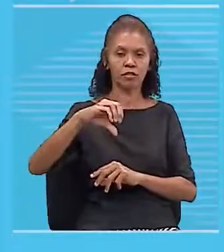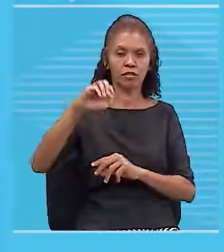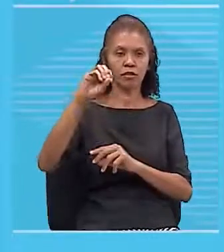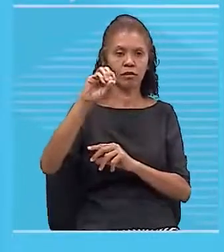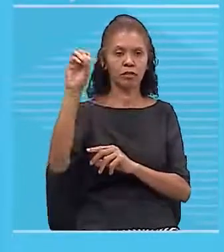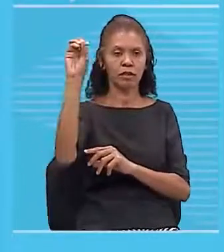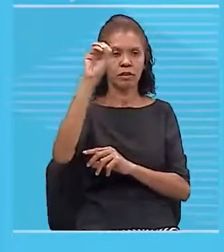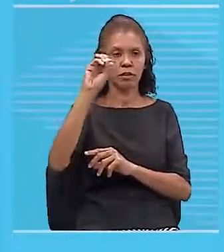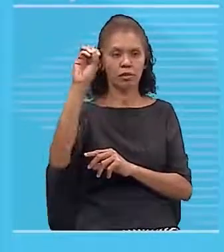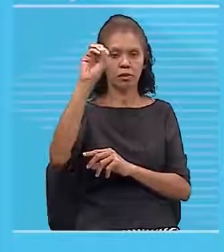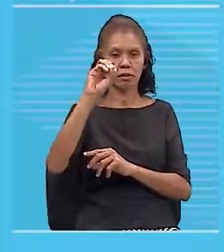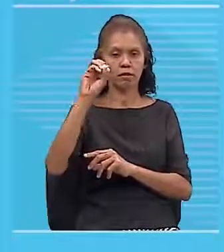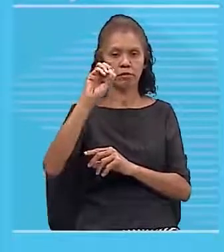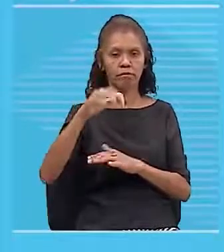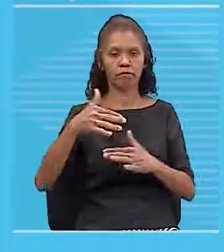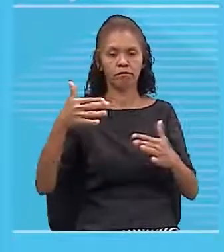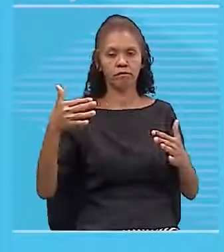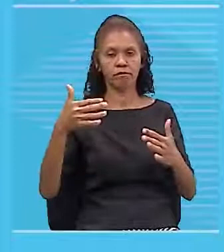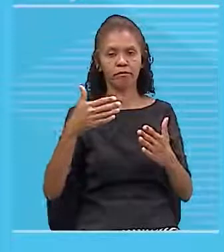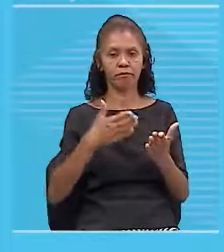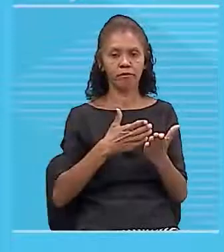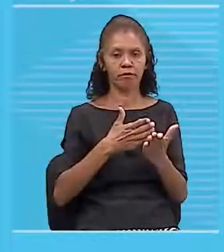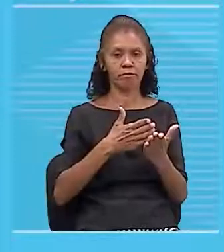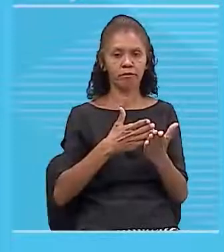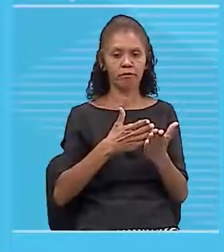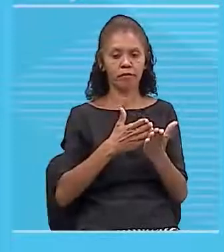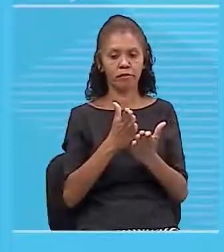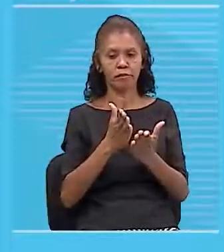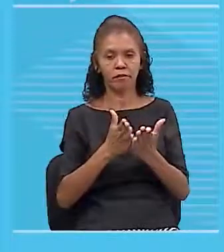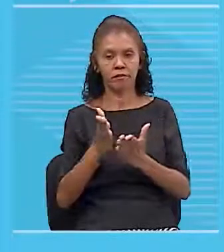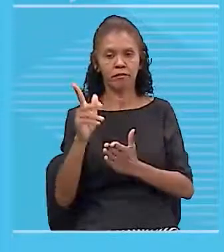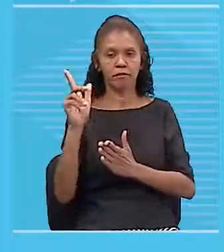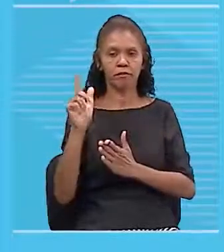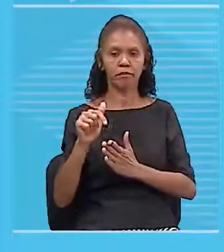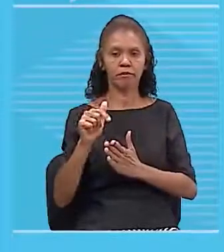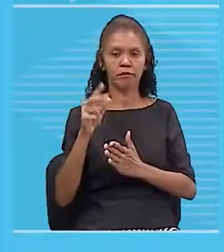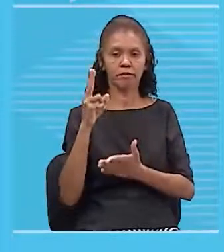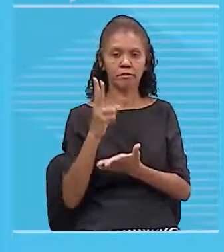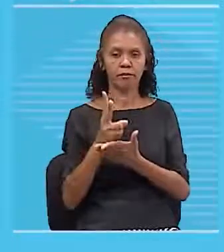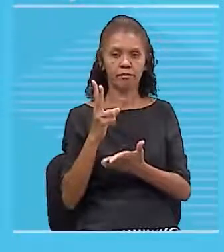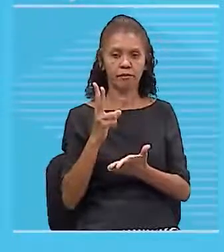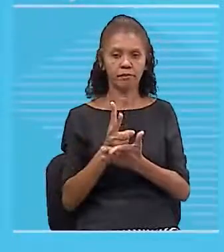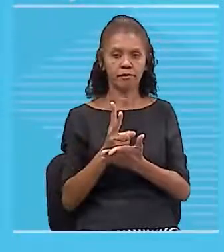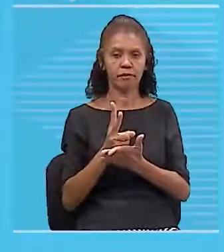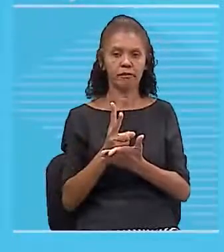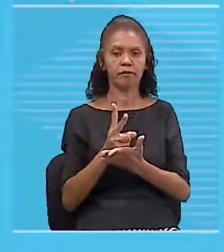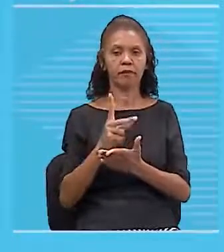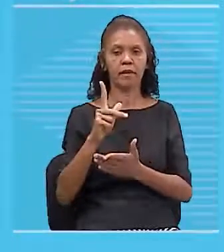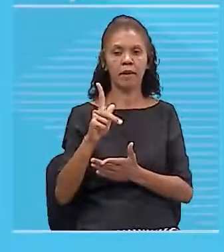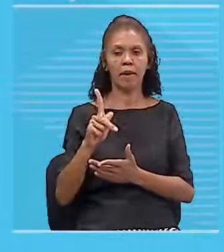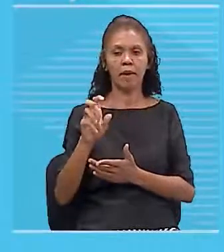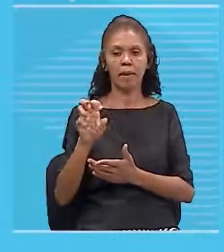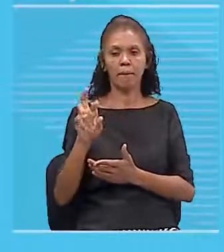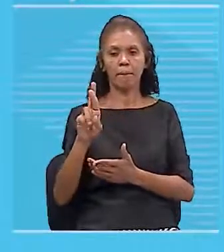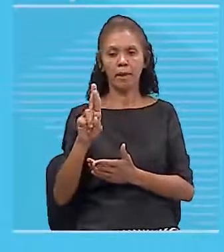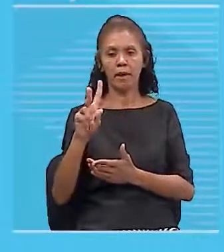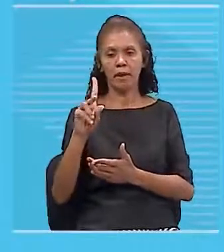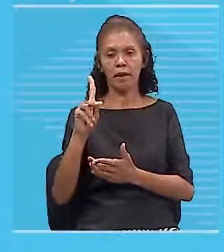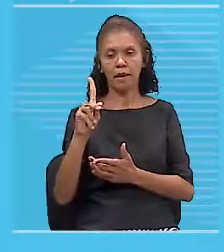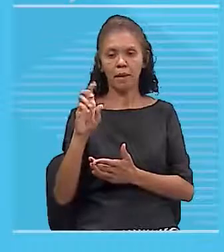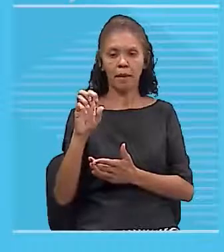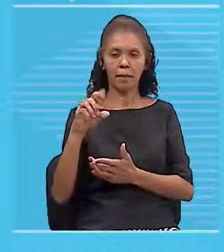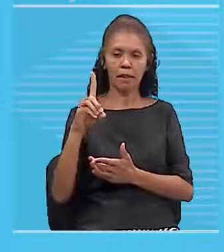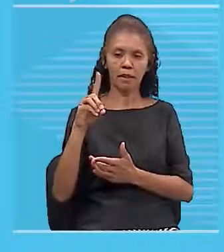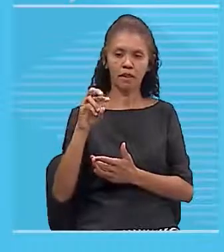Então, a direção do campo sempre será perpendicular ao fio,